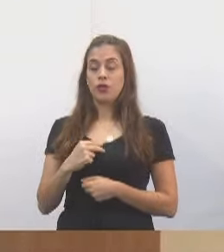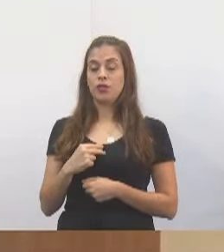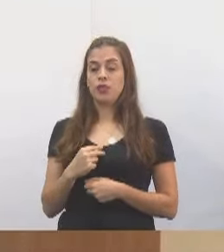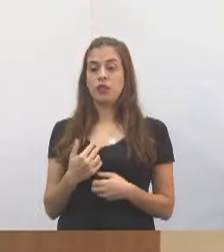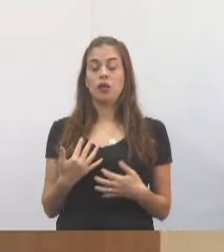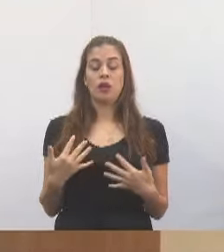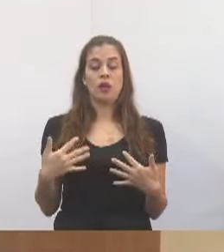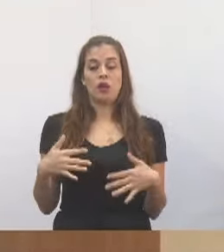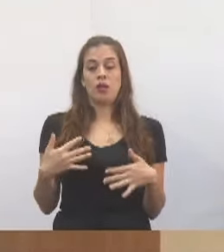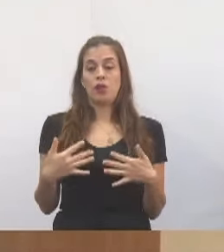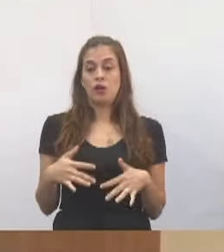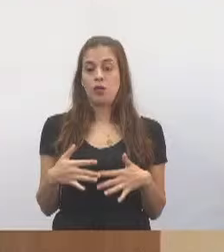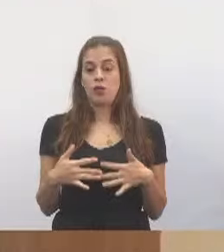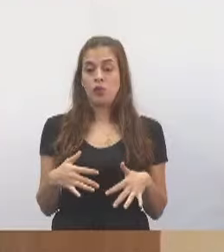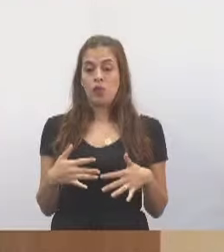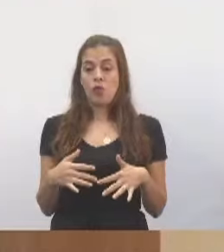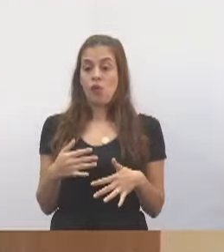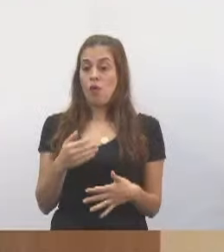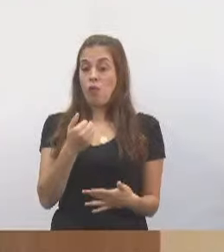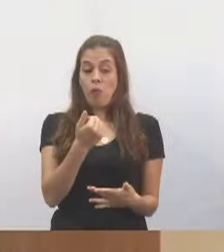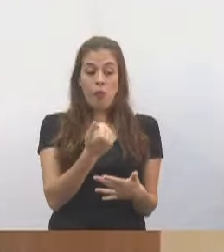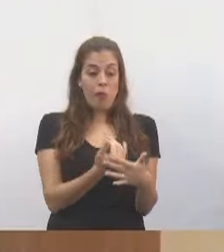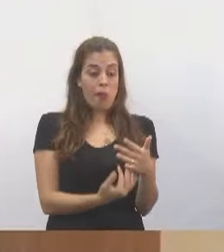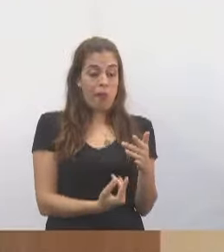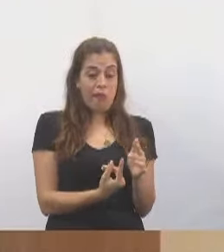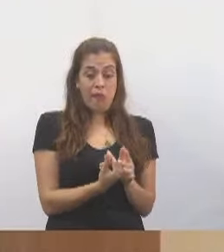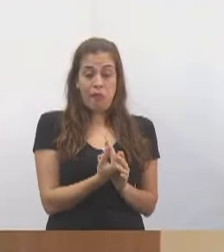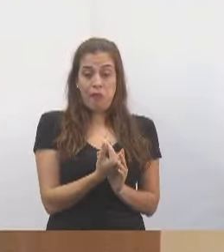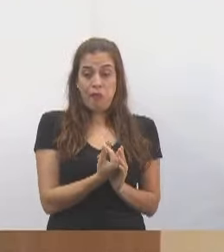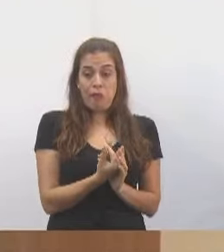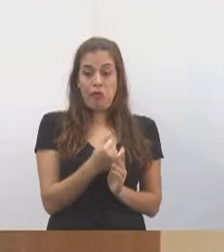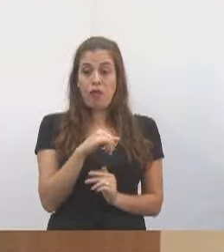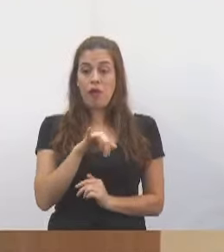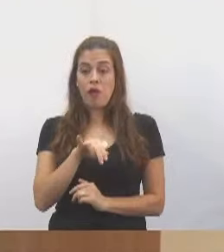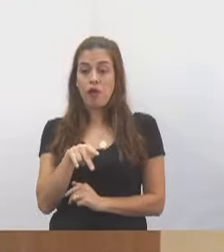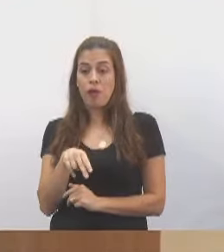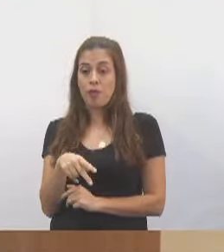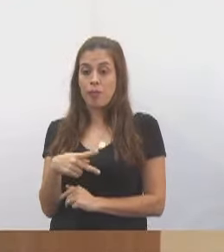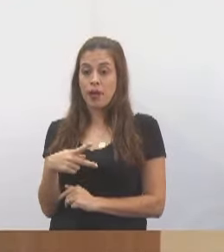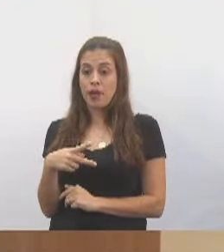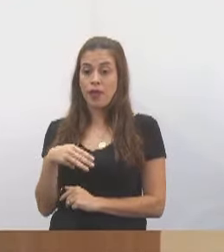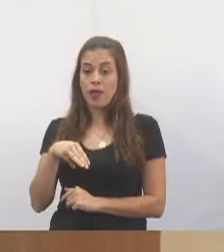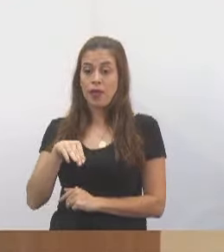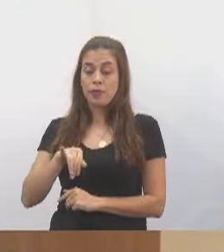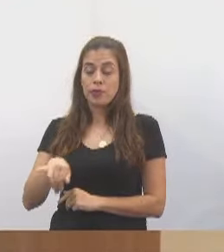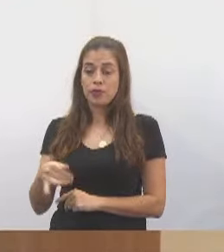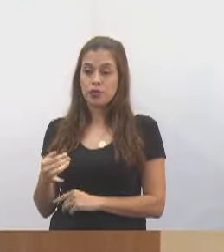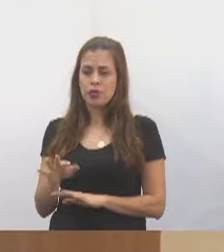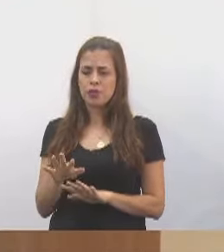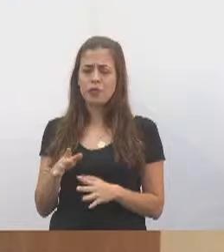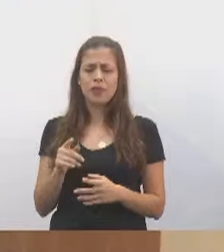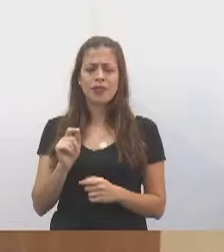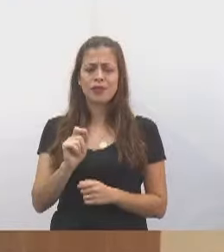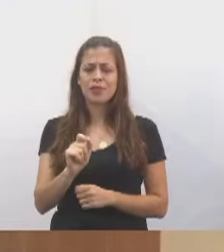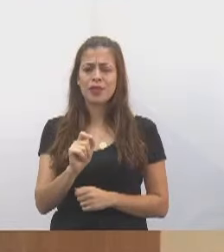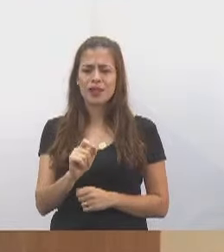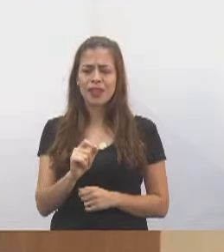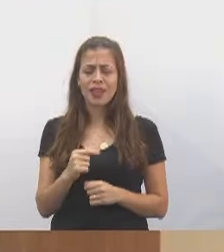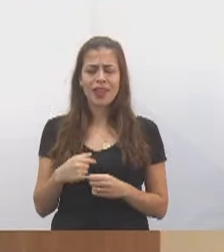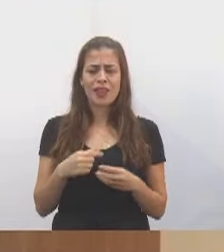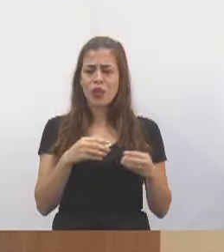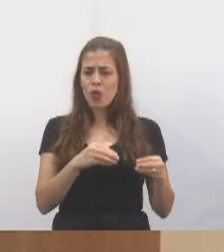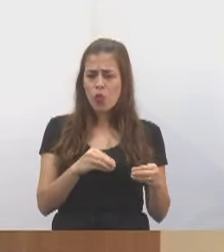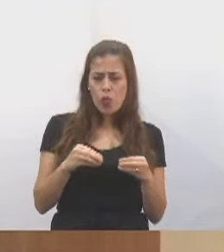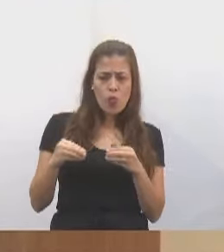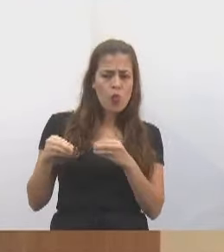causar um desfalque financeiro do IPMJ, mas o desfalque que o prefeito está causando no Instituto, ao não